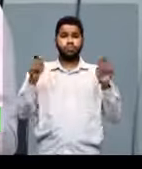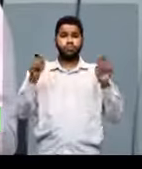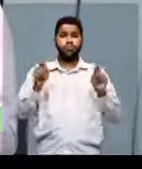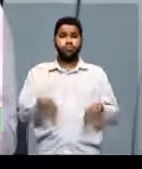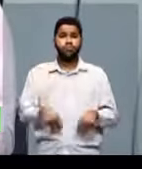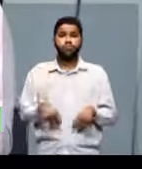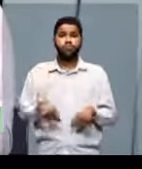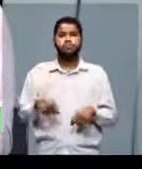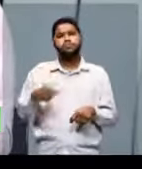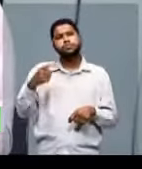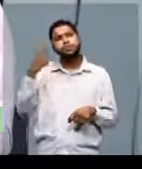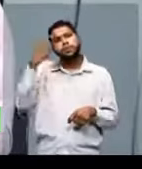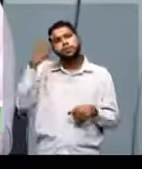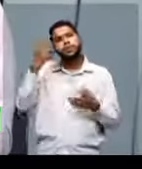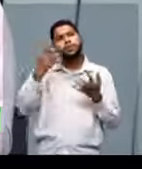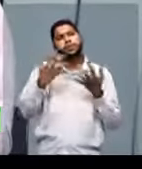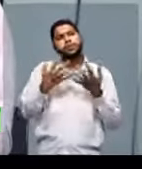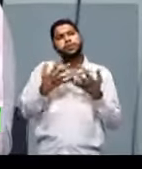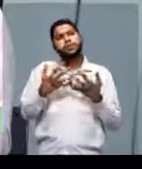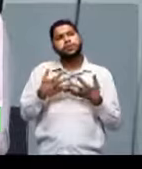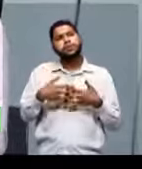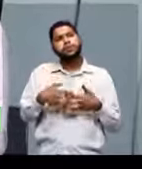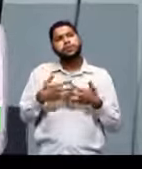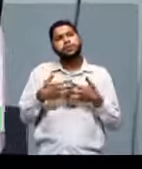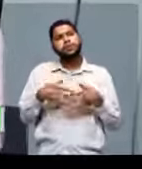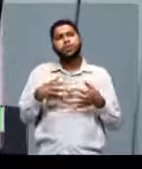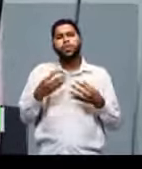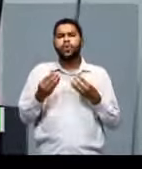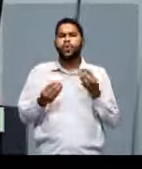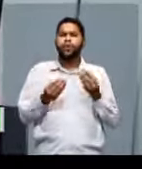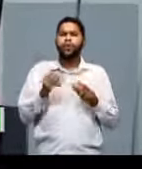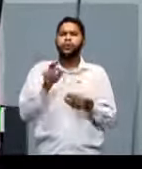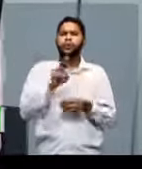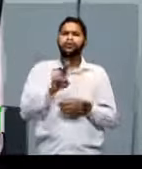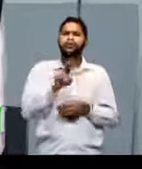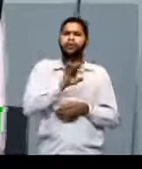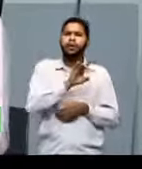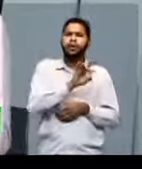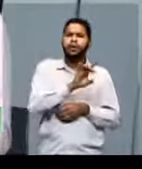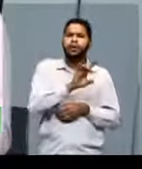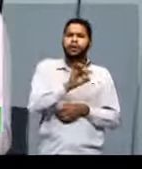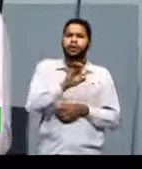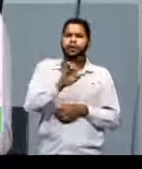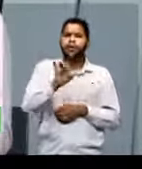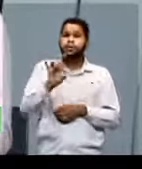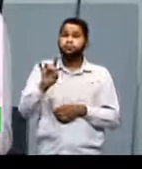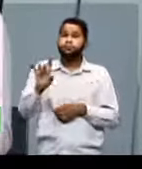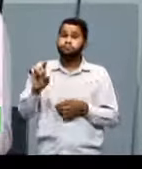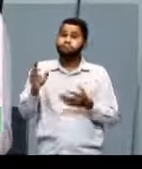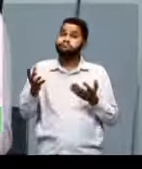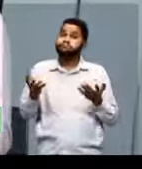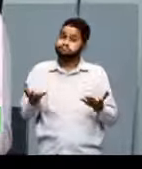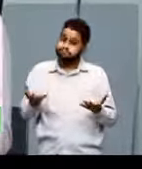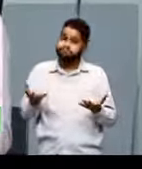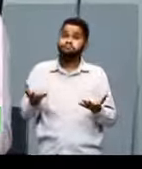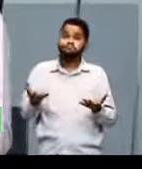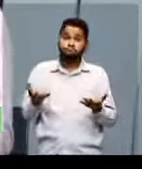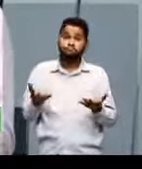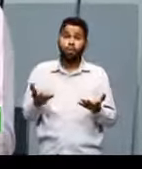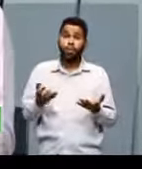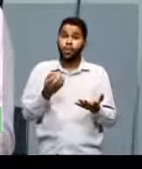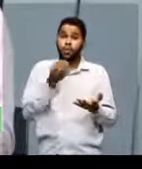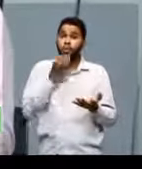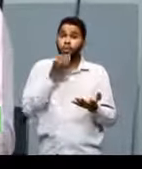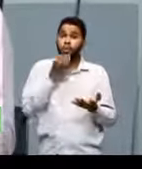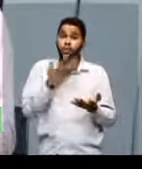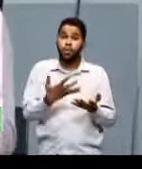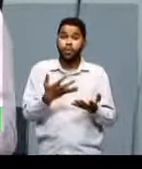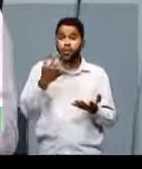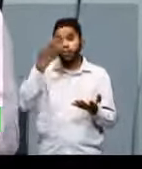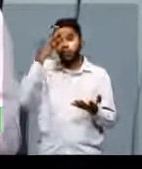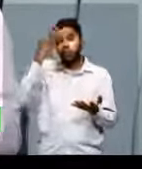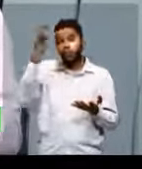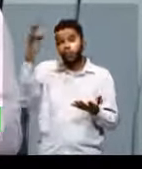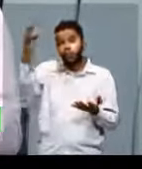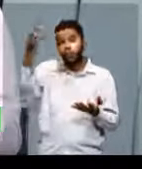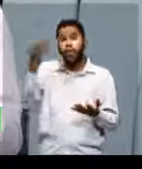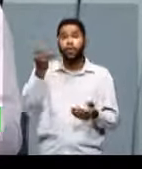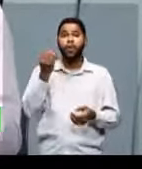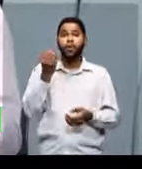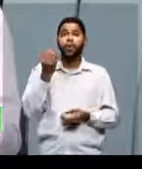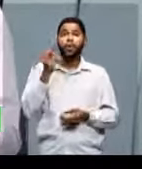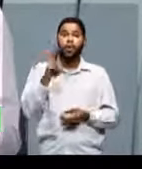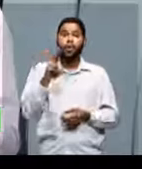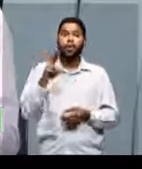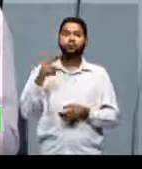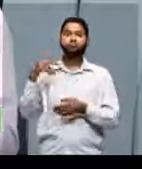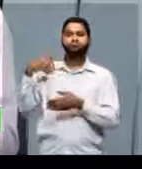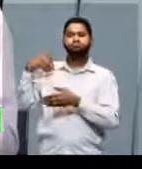de refletir a respeito de onde usar cada uma delas. Então, o legal da filosofia, ou o